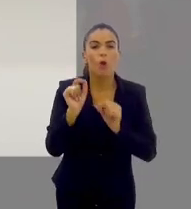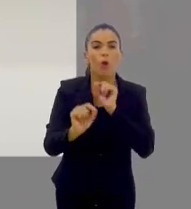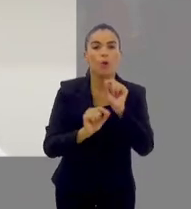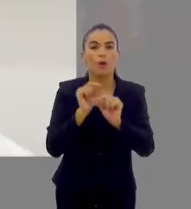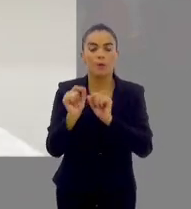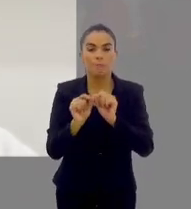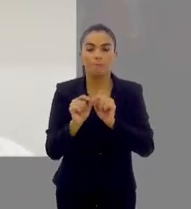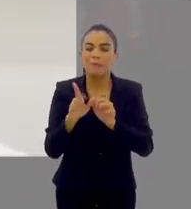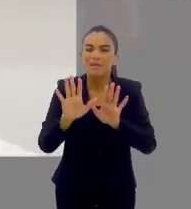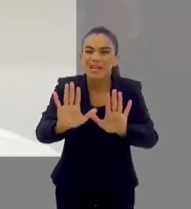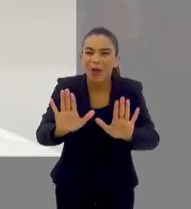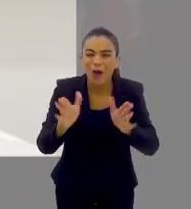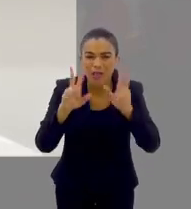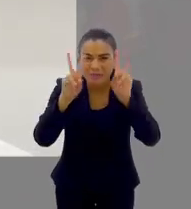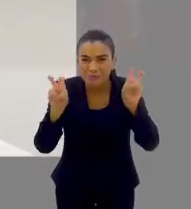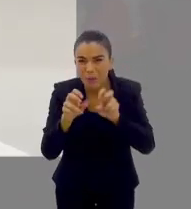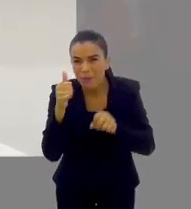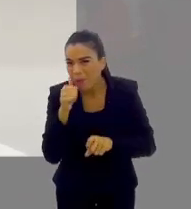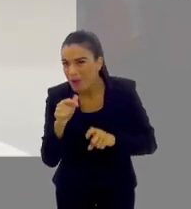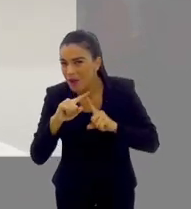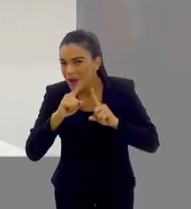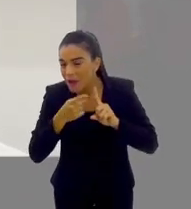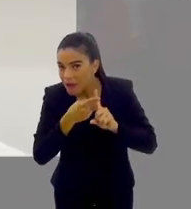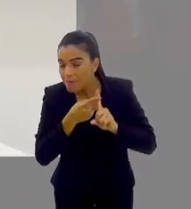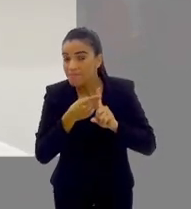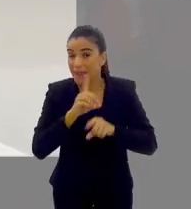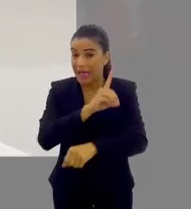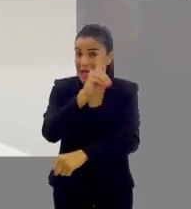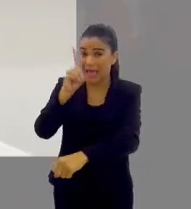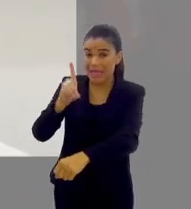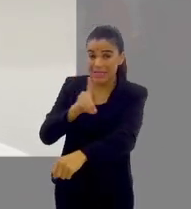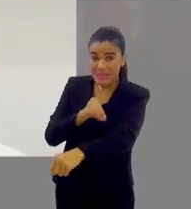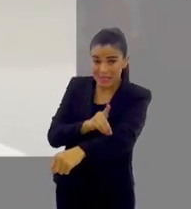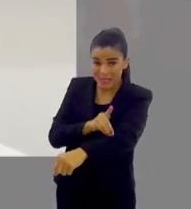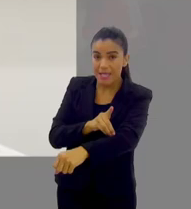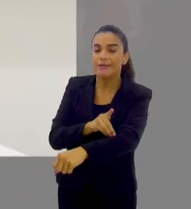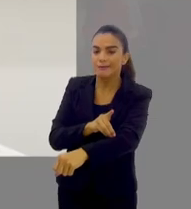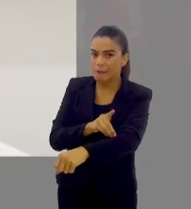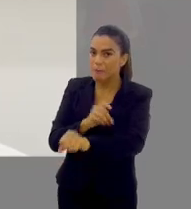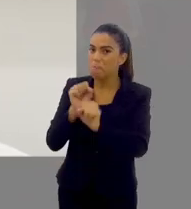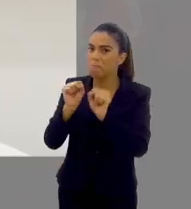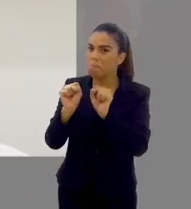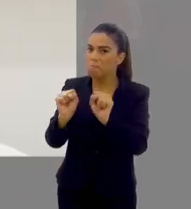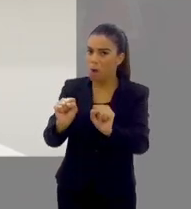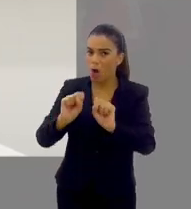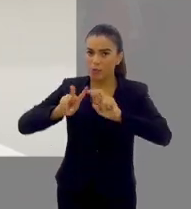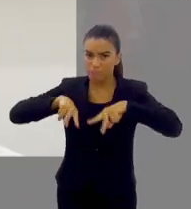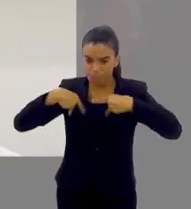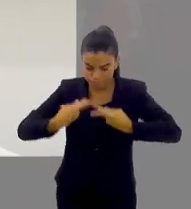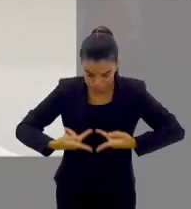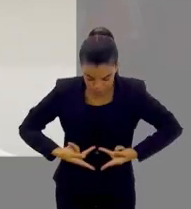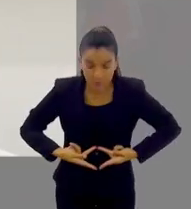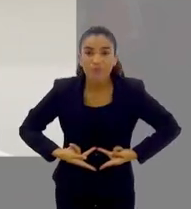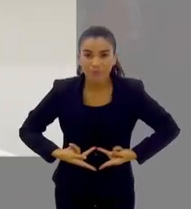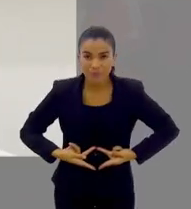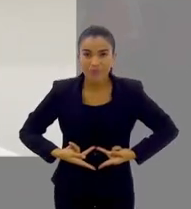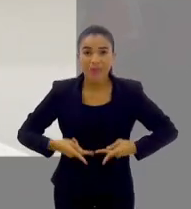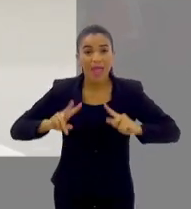serviço de saúde. Mas, voltando à questão grávida, o dengue, dependendo, ele pode passar para o feto.